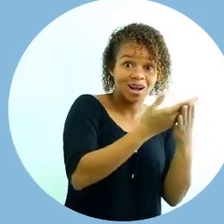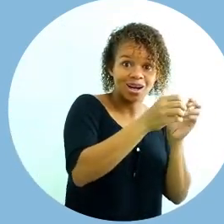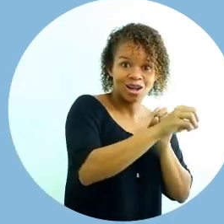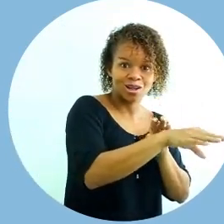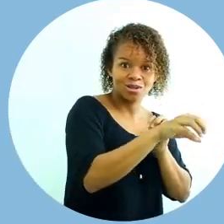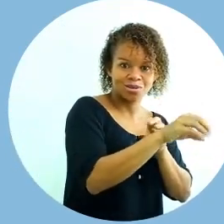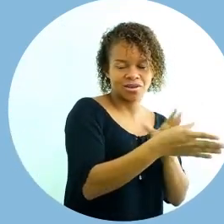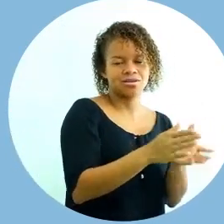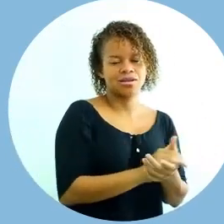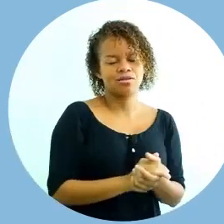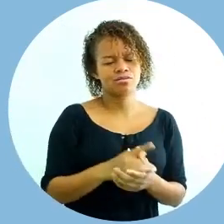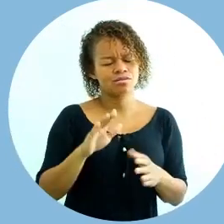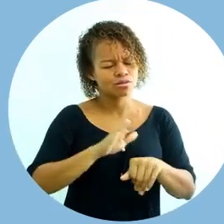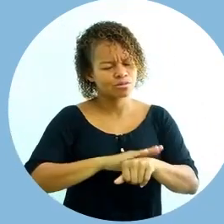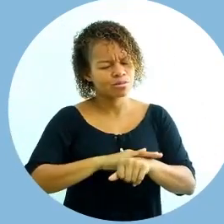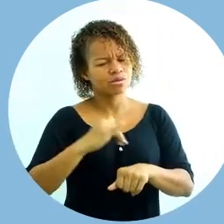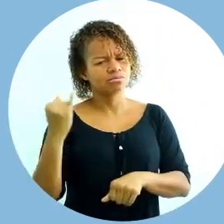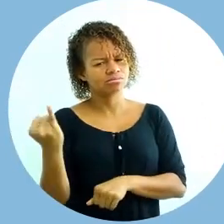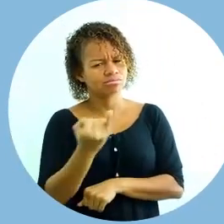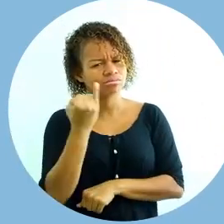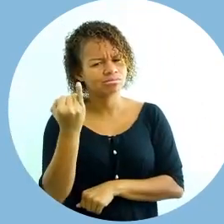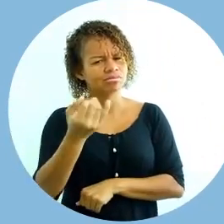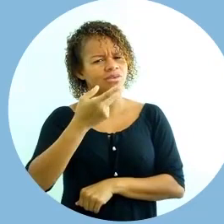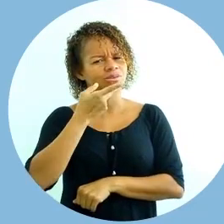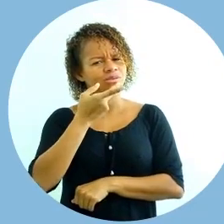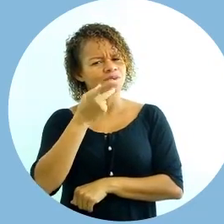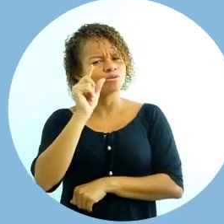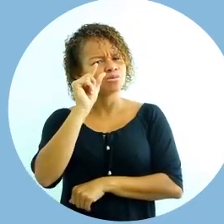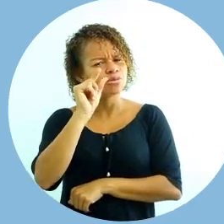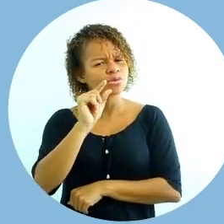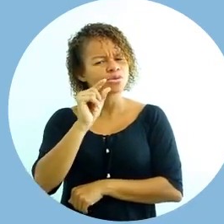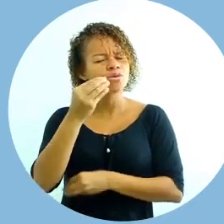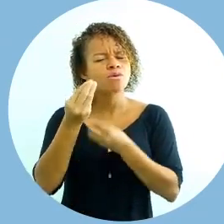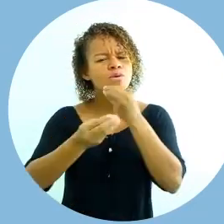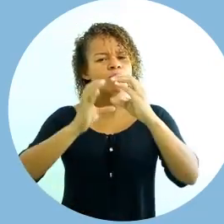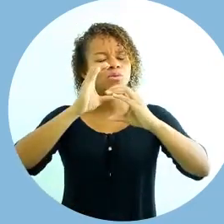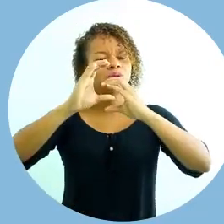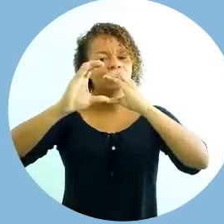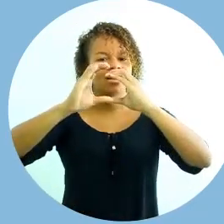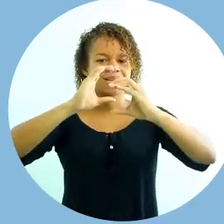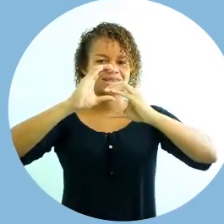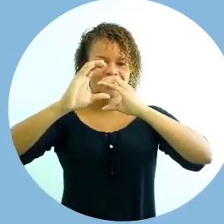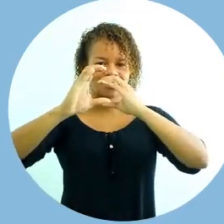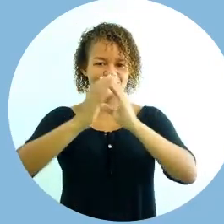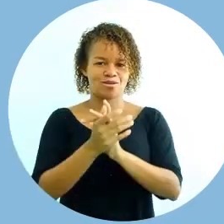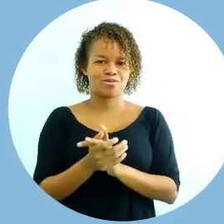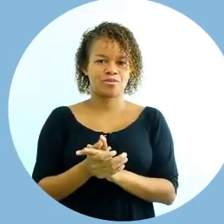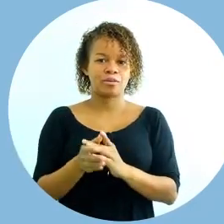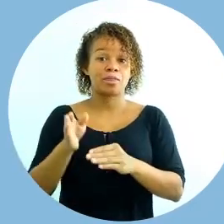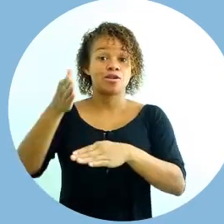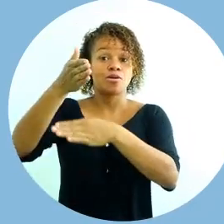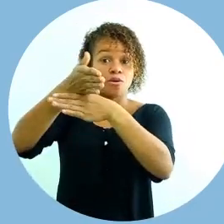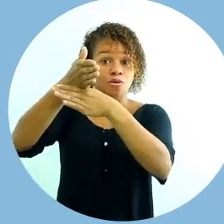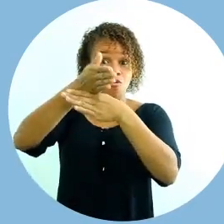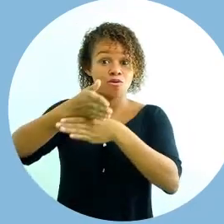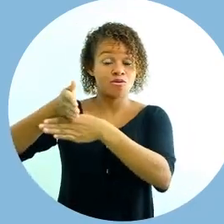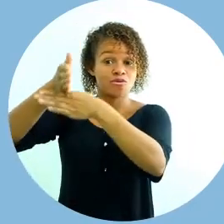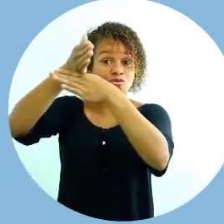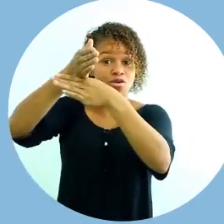pouquinho sobre comunicação. O vídeo comunica, a imagem comunica.